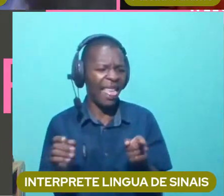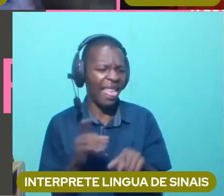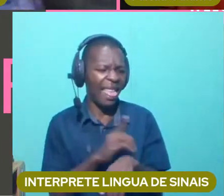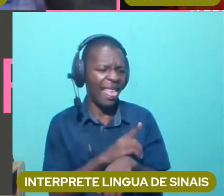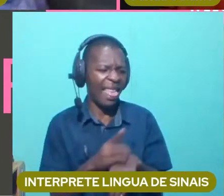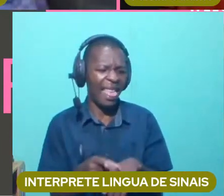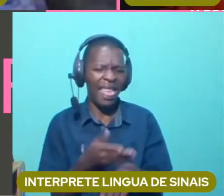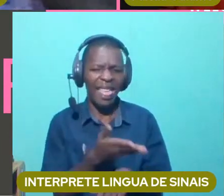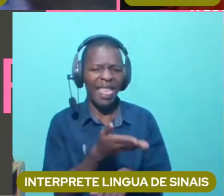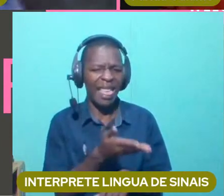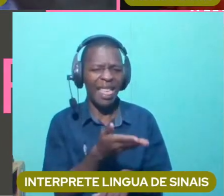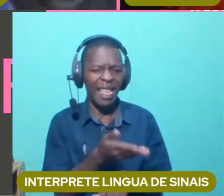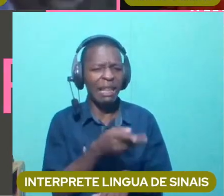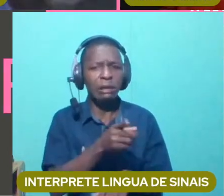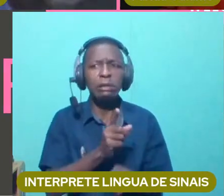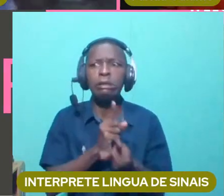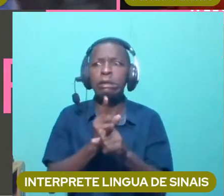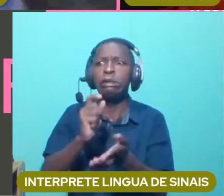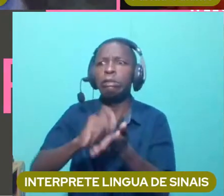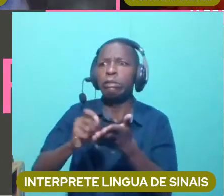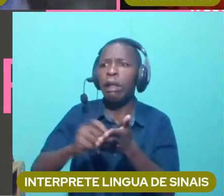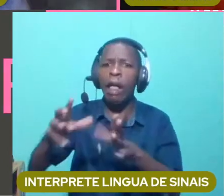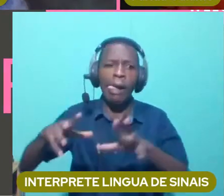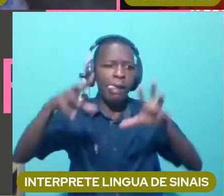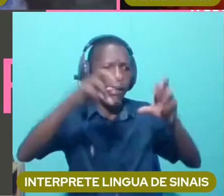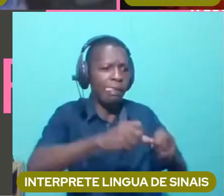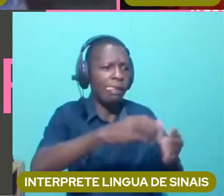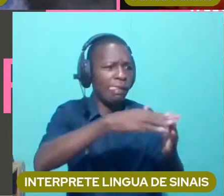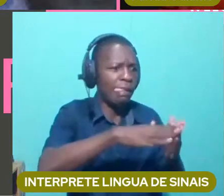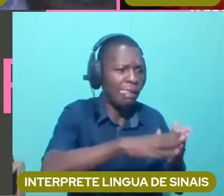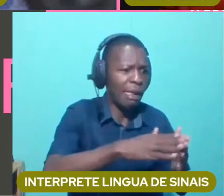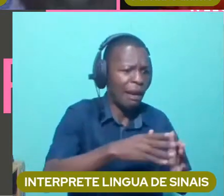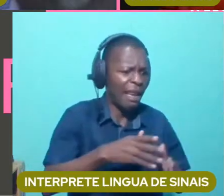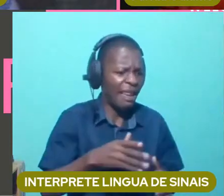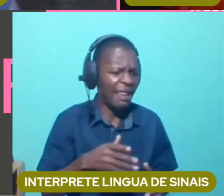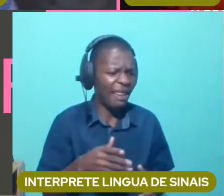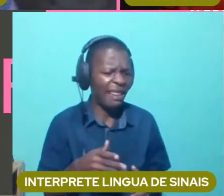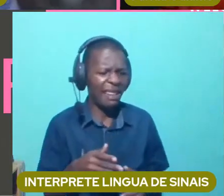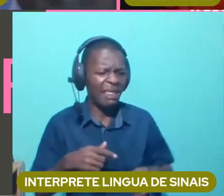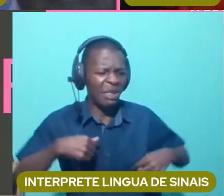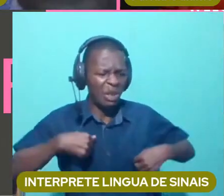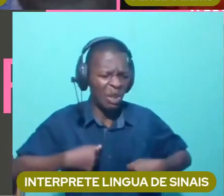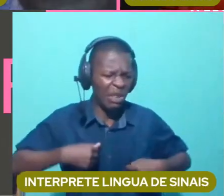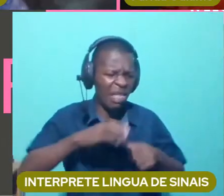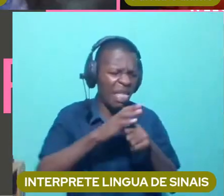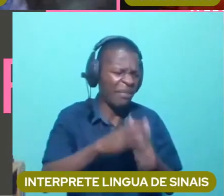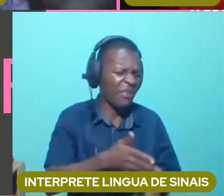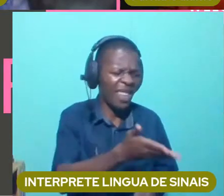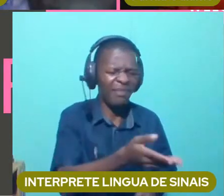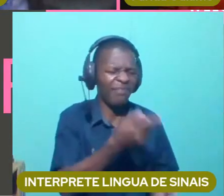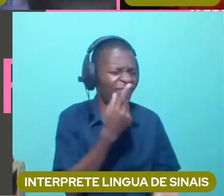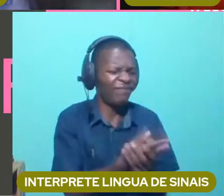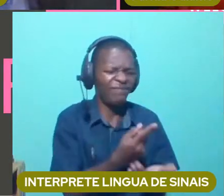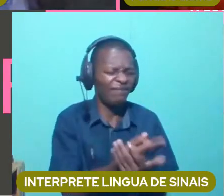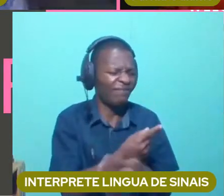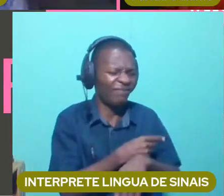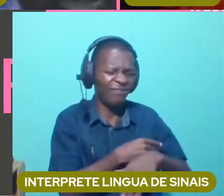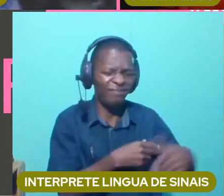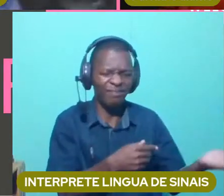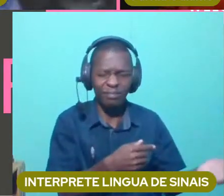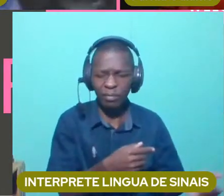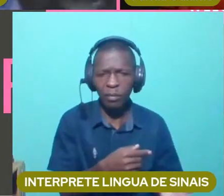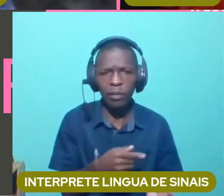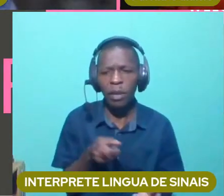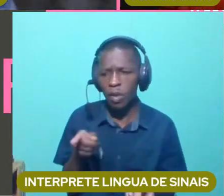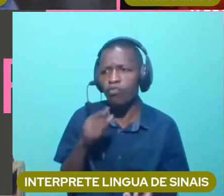sexualmente, a rapariga vai fazer isto e aquilo, também temos que reconhecer que a mulher com deficiência ela é duplamente discriminada. Só o fato de